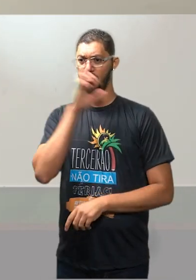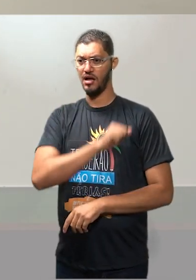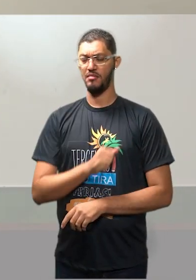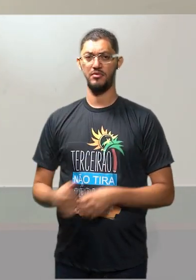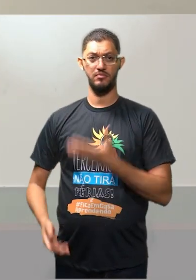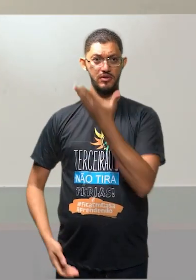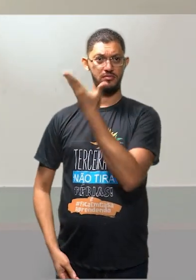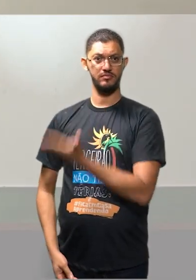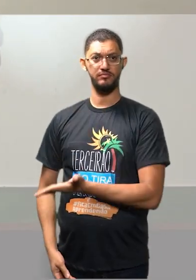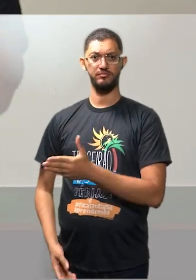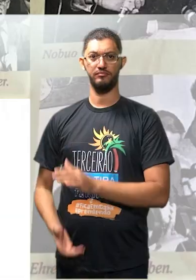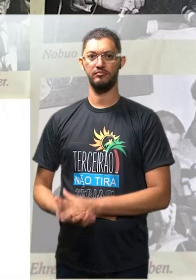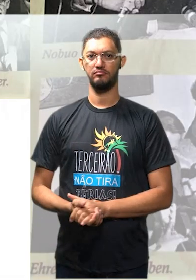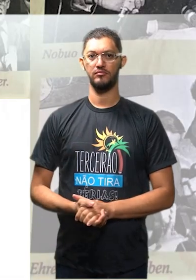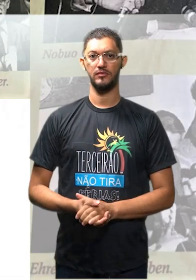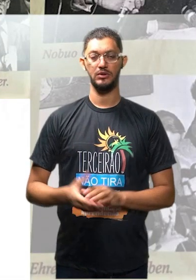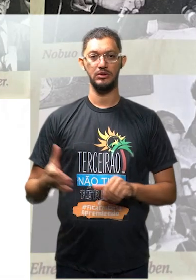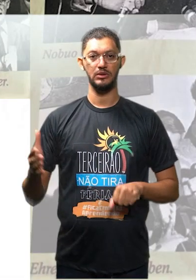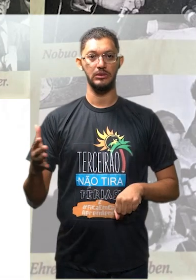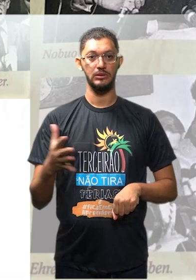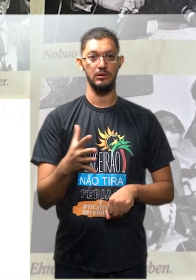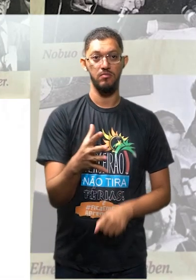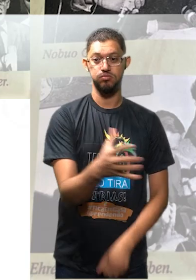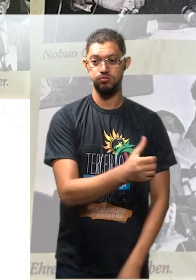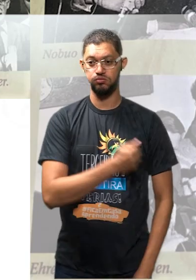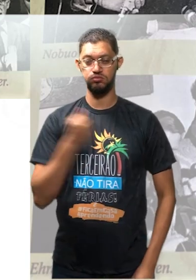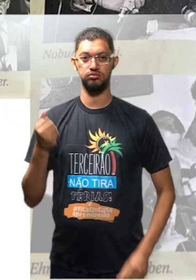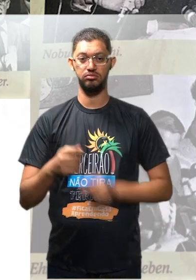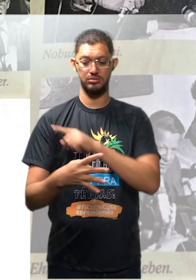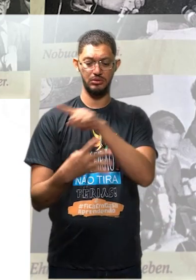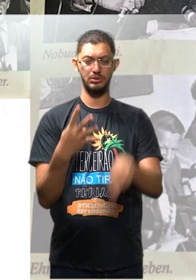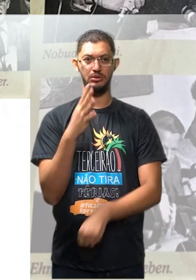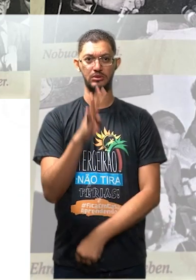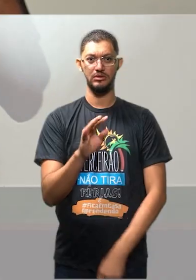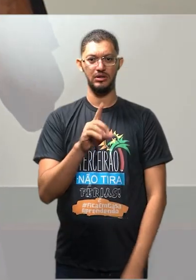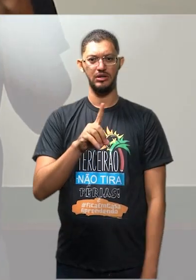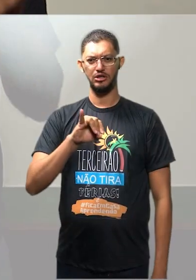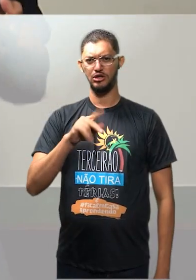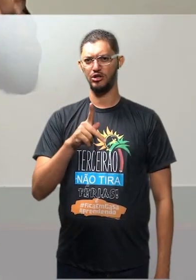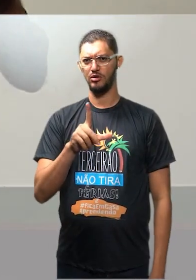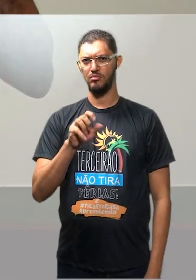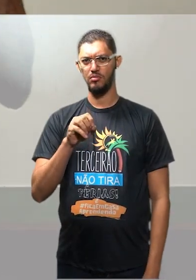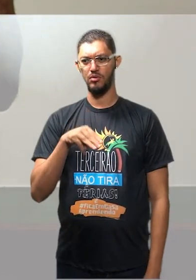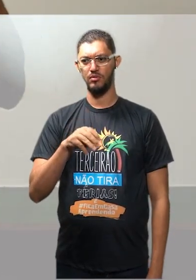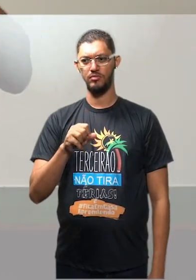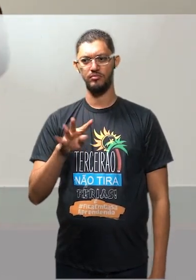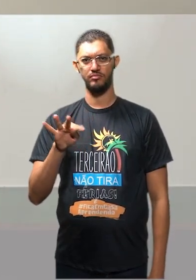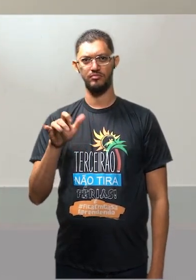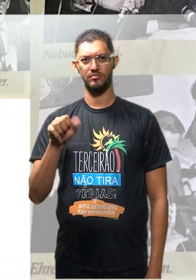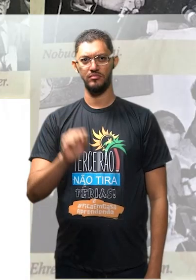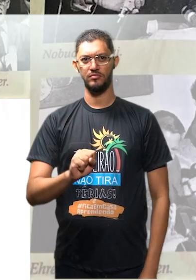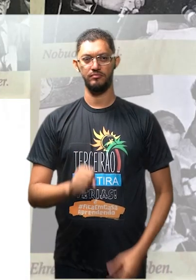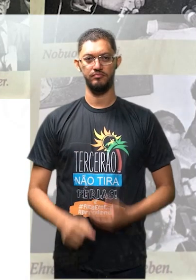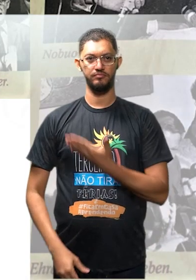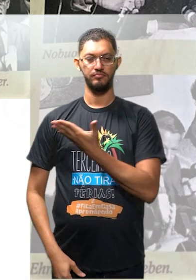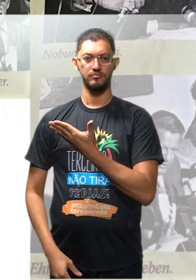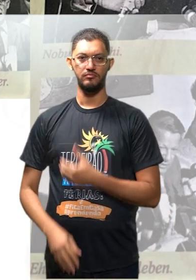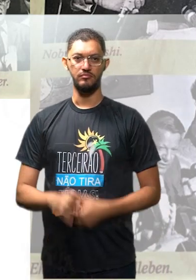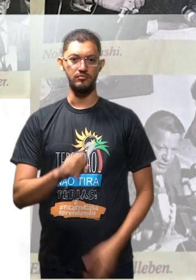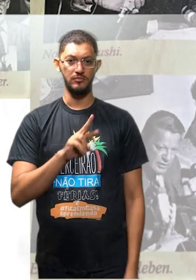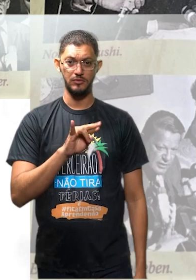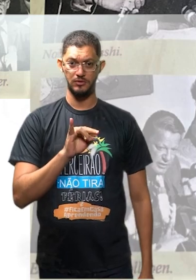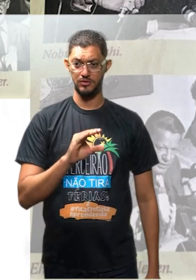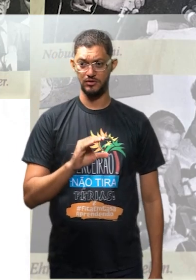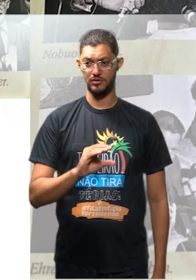olhada. Sequestraram três, quatro, na verdade, diplomatas. Para quê? Aí é o diplomata Eric